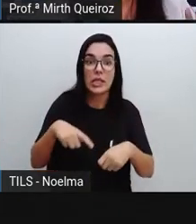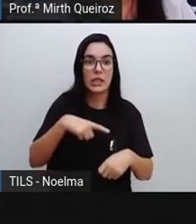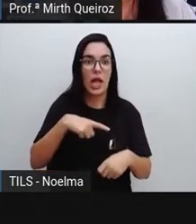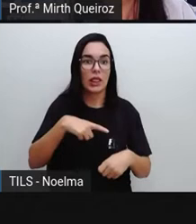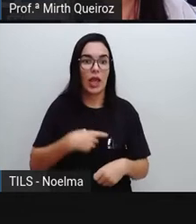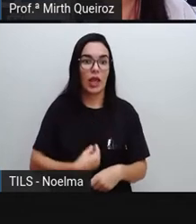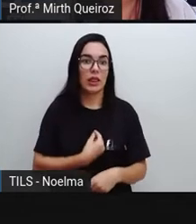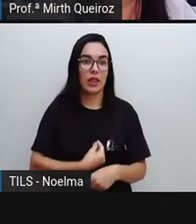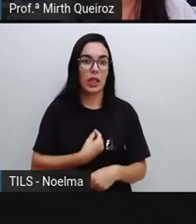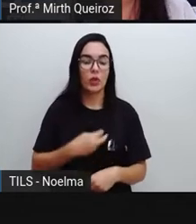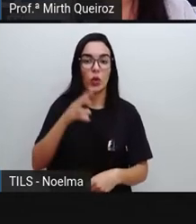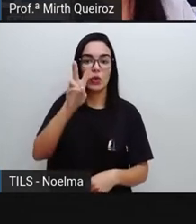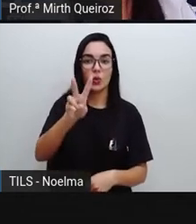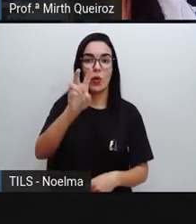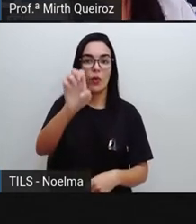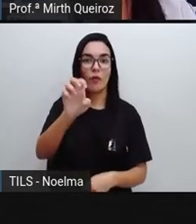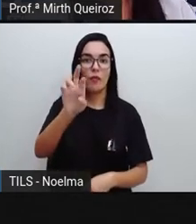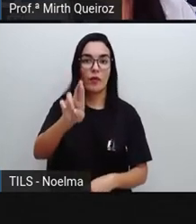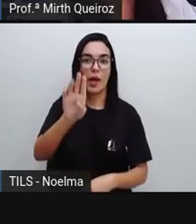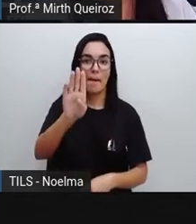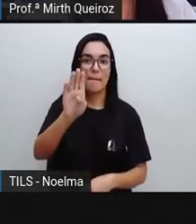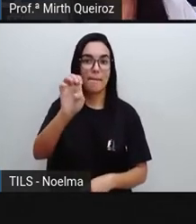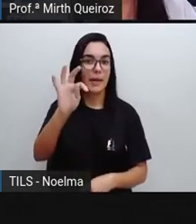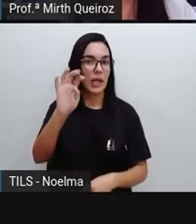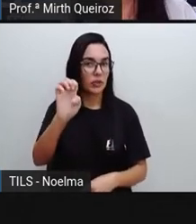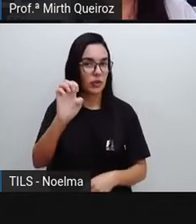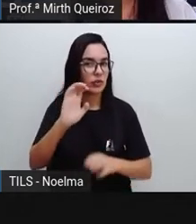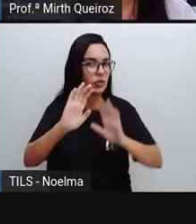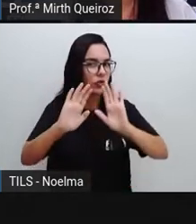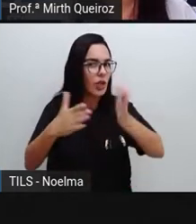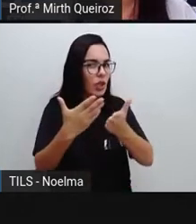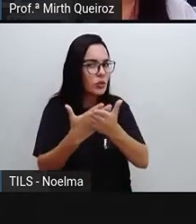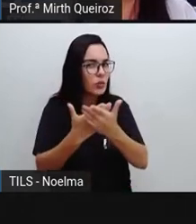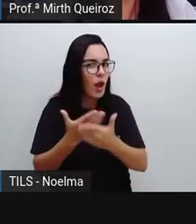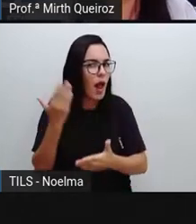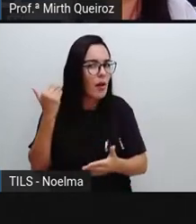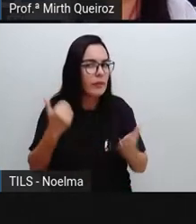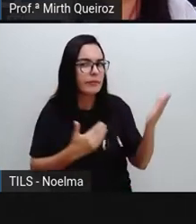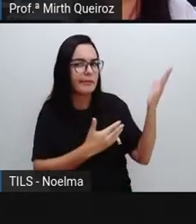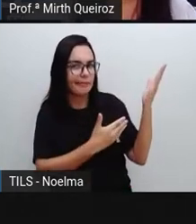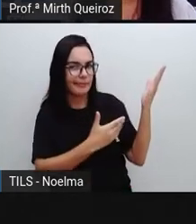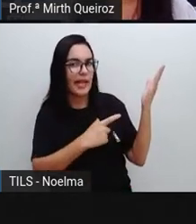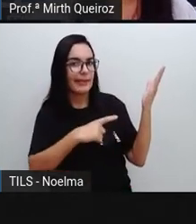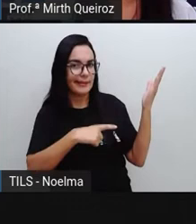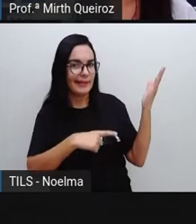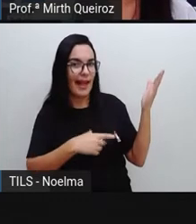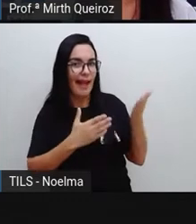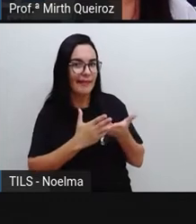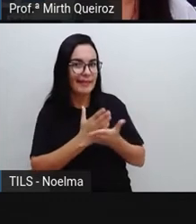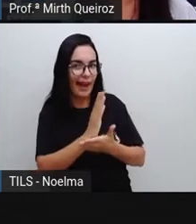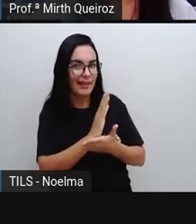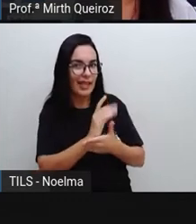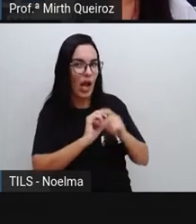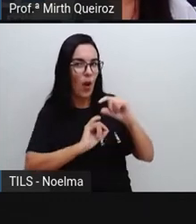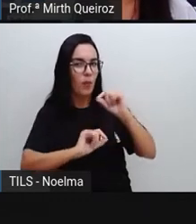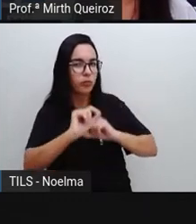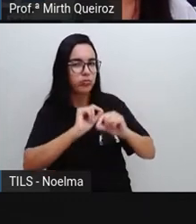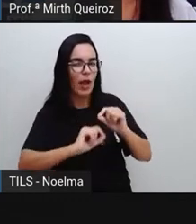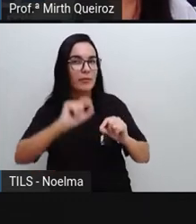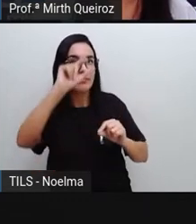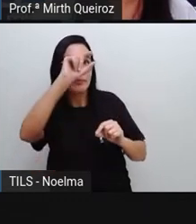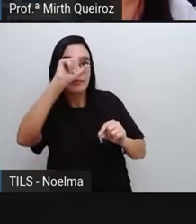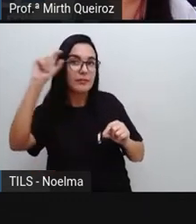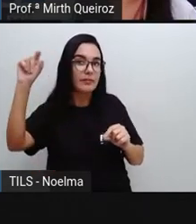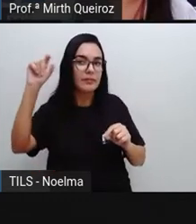Nós estudamos sobre esses elementos aí em nossa aula anterior. Precisa ter a entrada ou a cabeça do